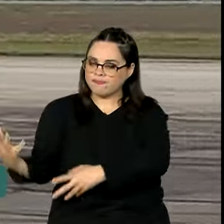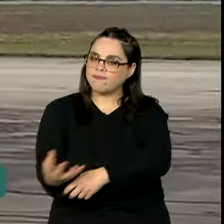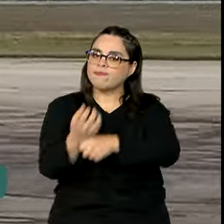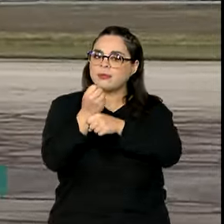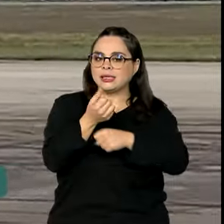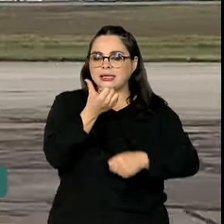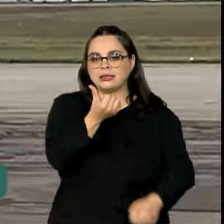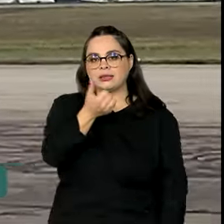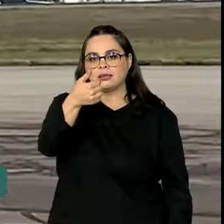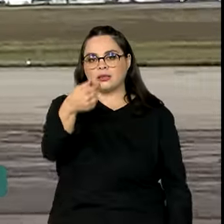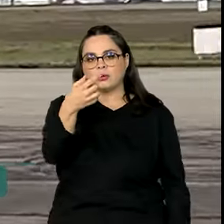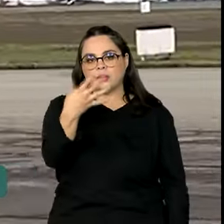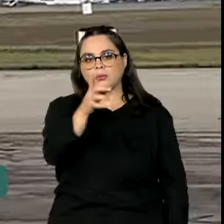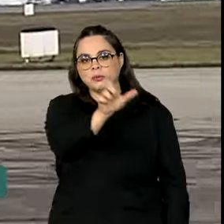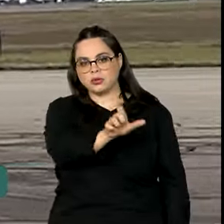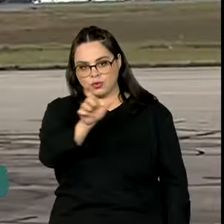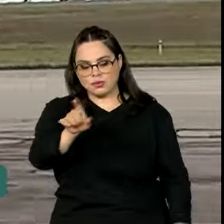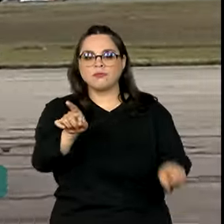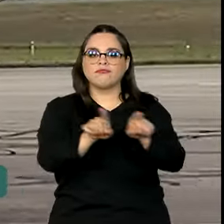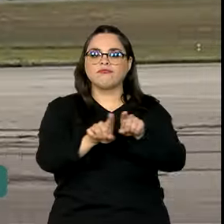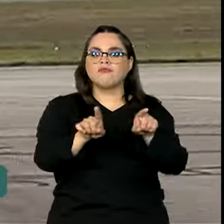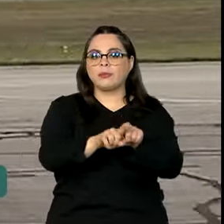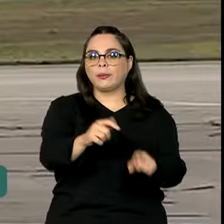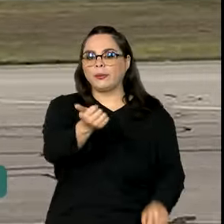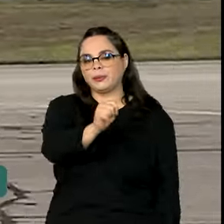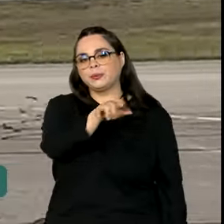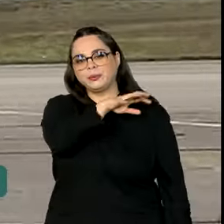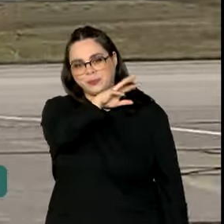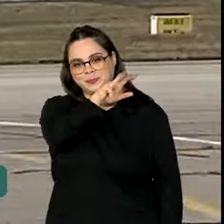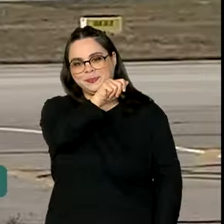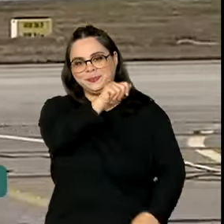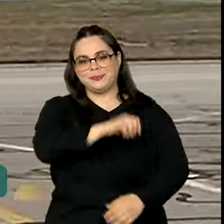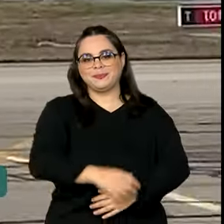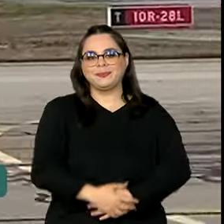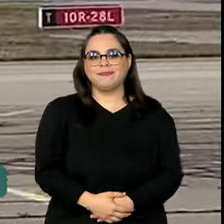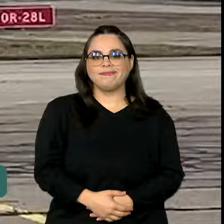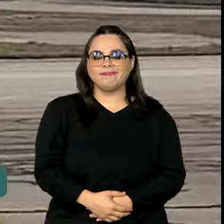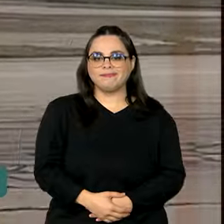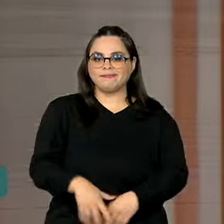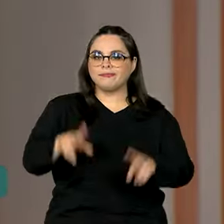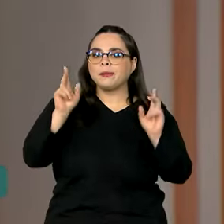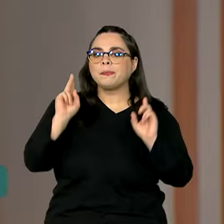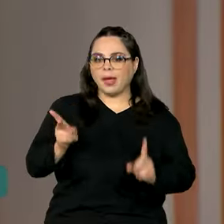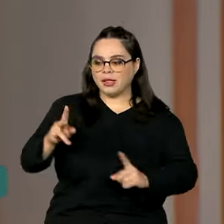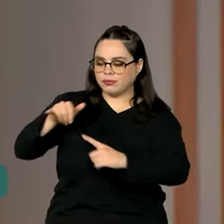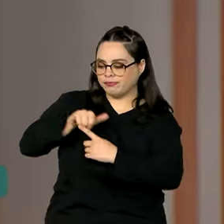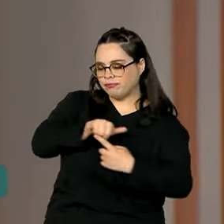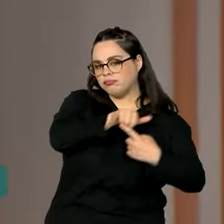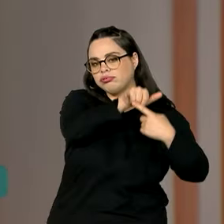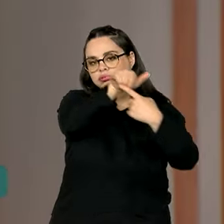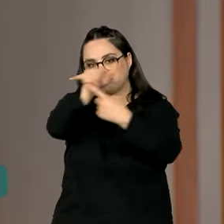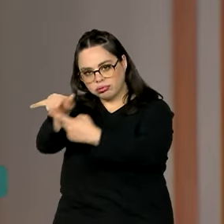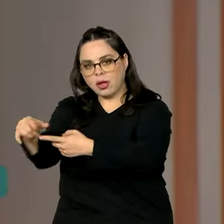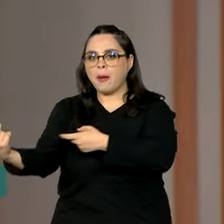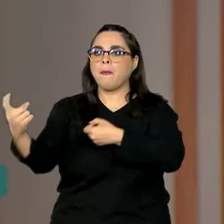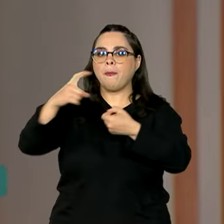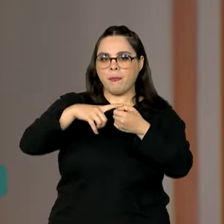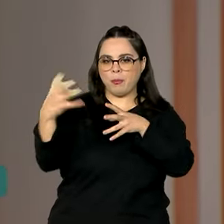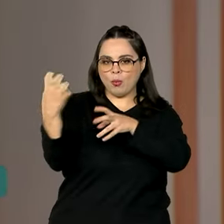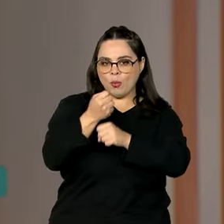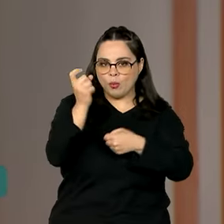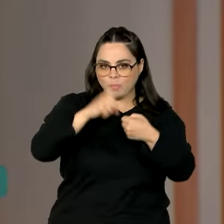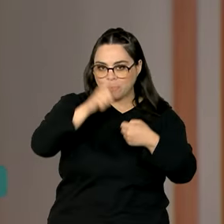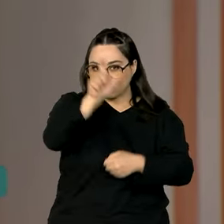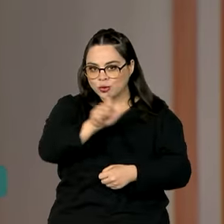Líbano 674 pessoas e 11 animais de estimação. Essa mesma aeronave levou a